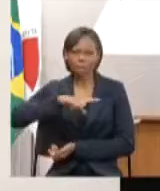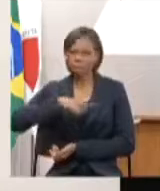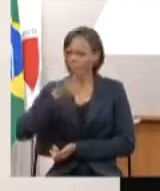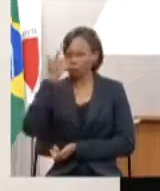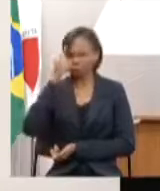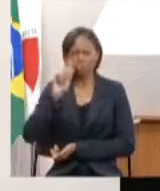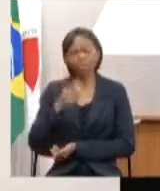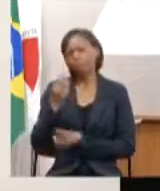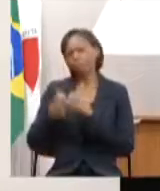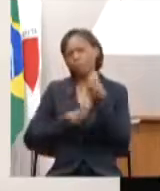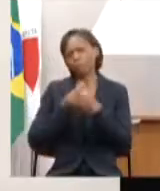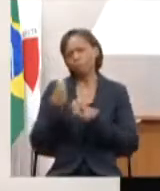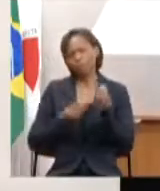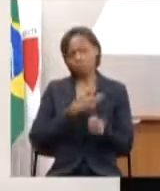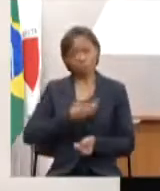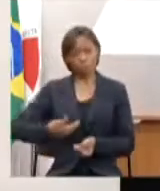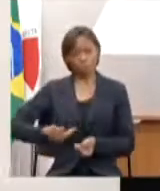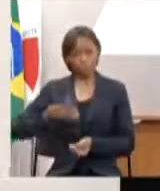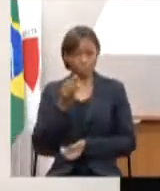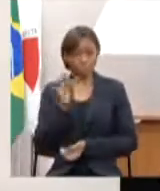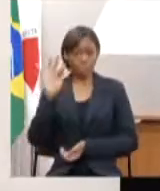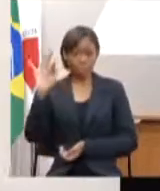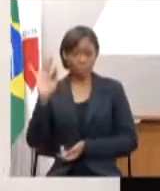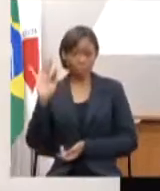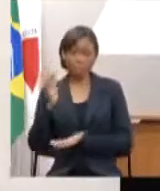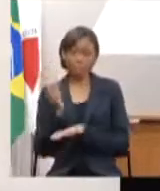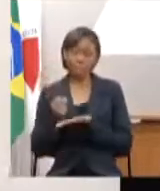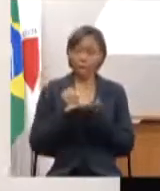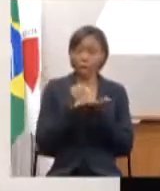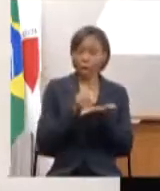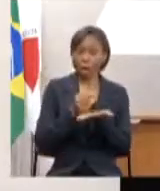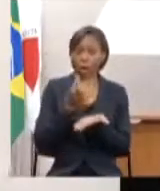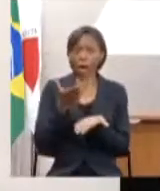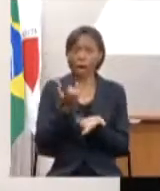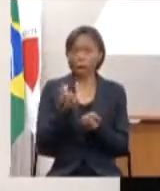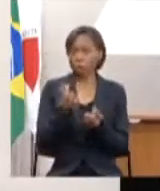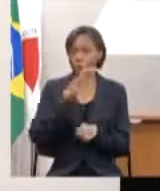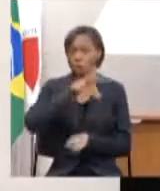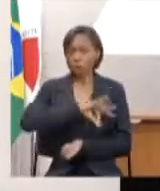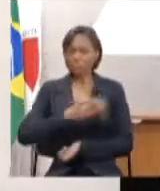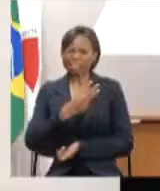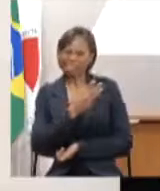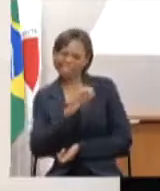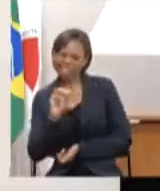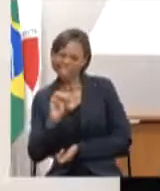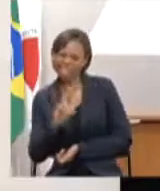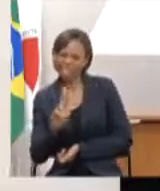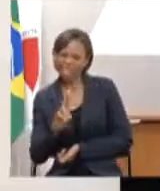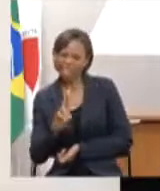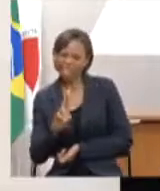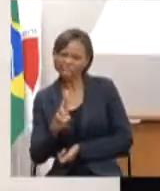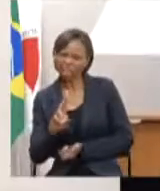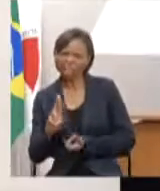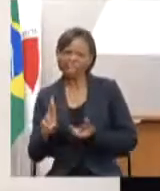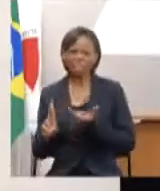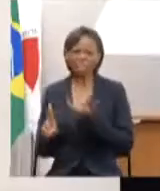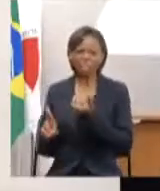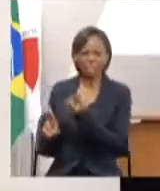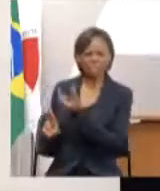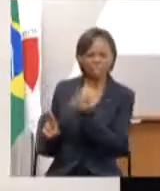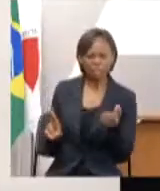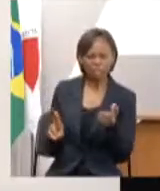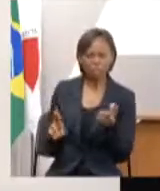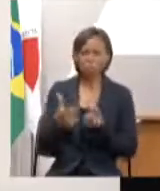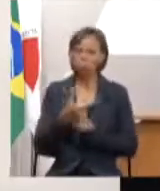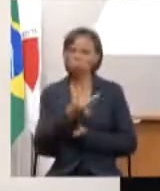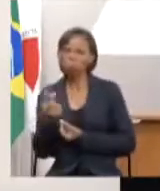em relação a esse auxílio dos 300 reais agora, foi 600, 200, o que o governo federal, isso vai